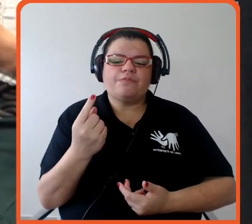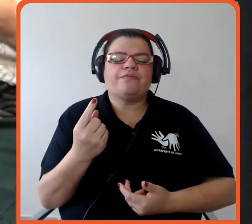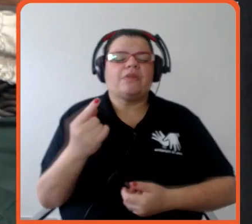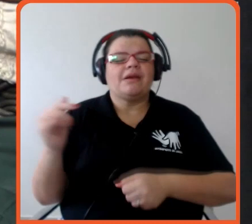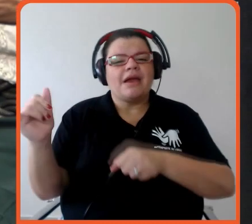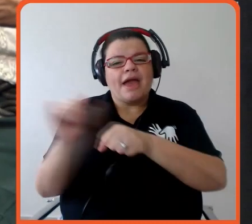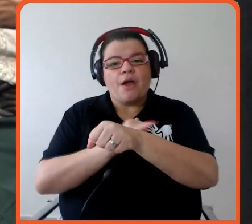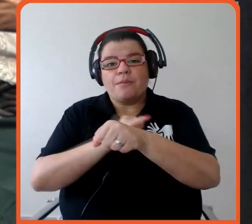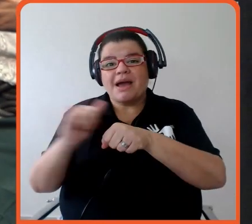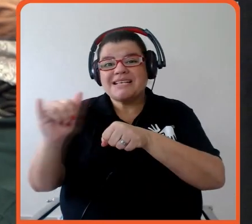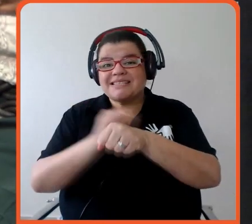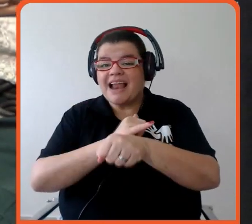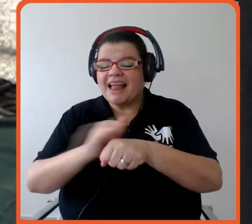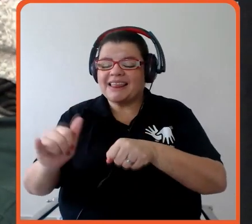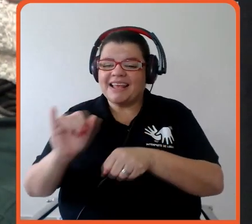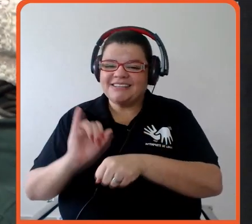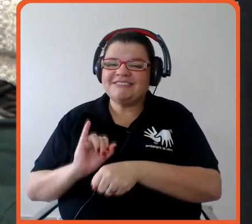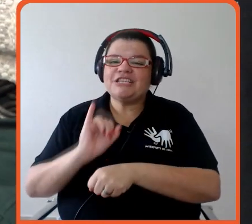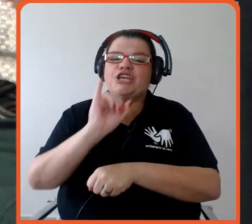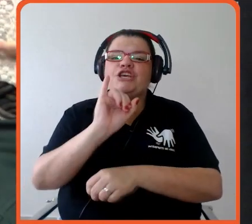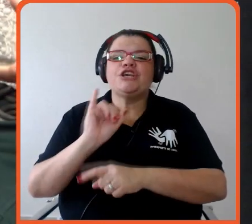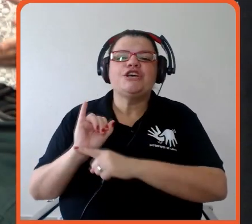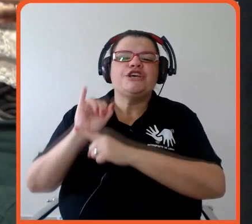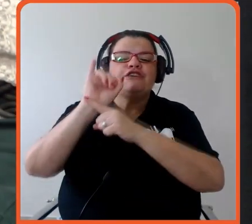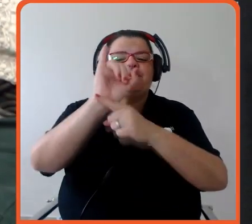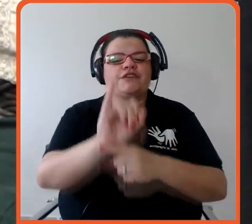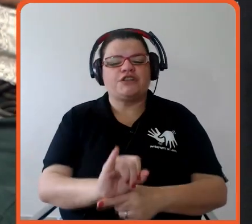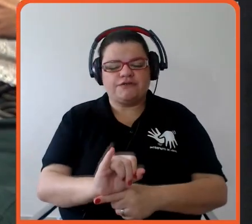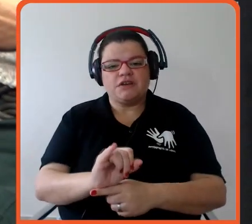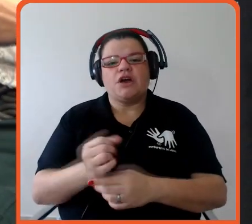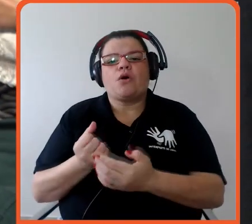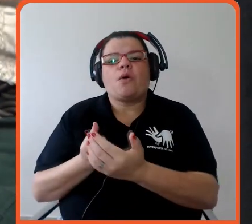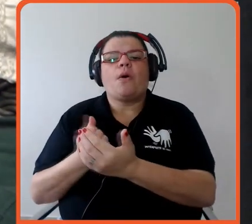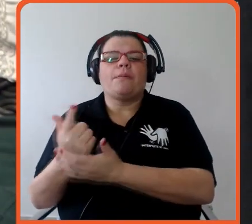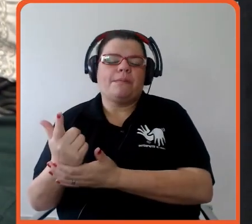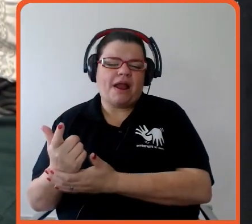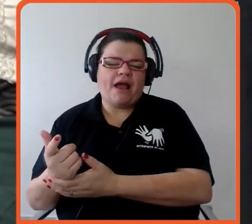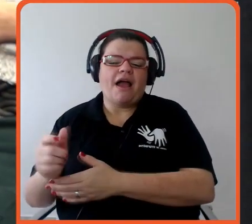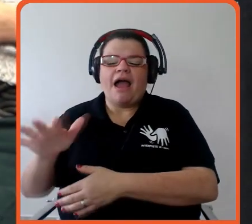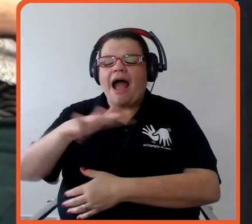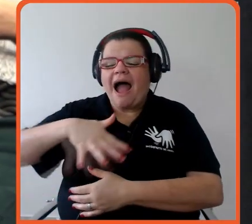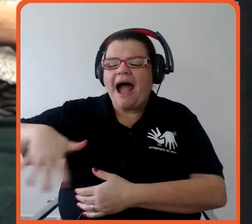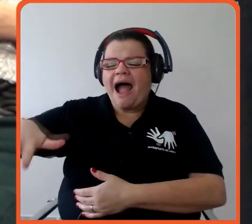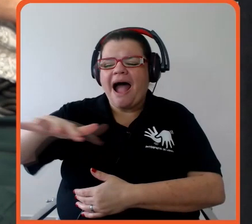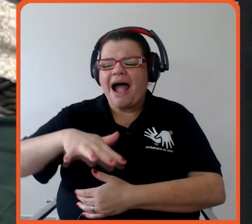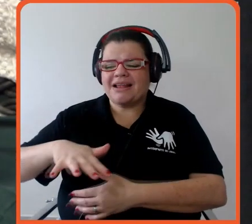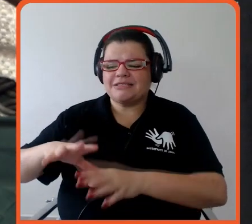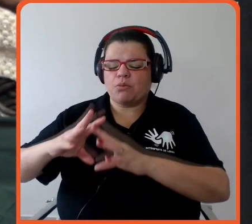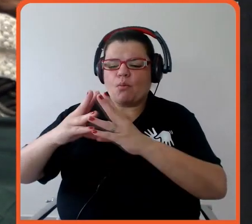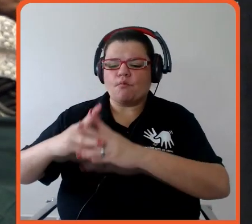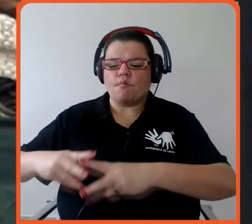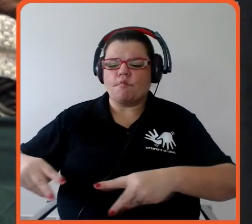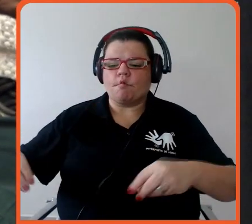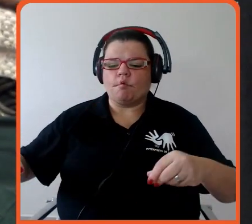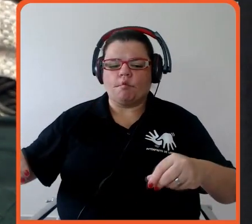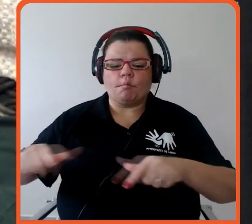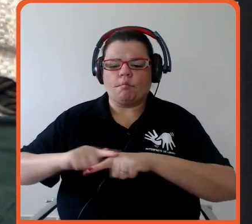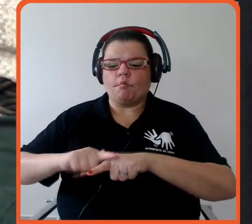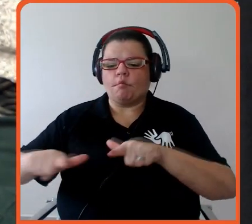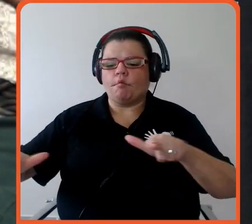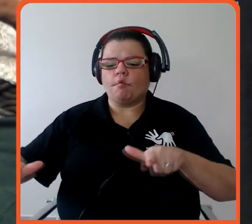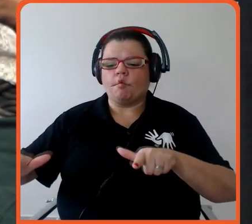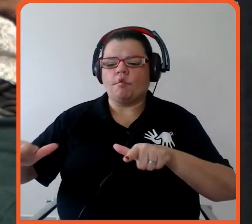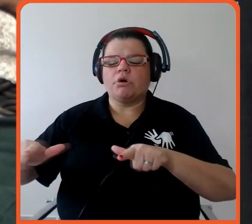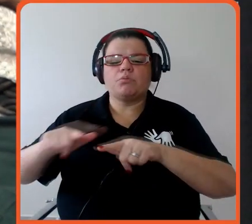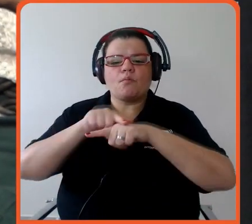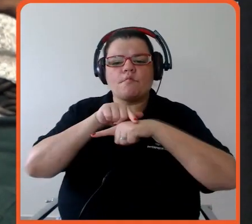investimento em que a gente vai comprar áreas degradadas há mais de 30 anos, comprar essas áreas, reflorestar pelo menos